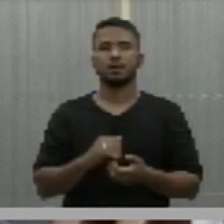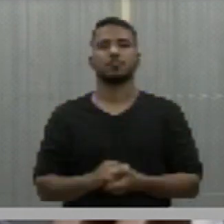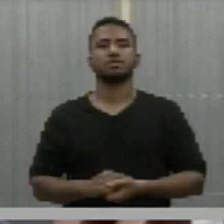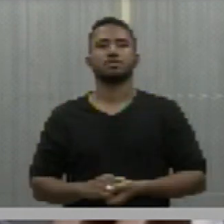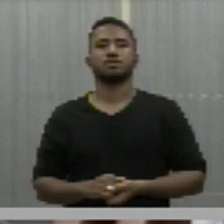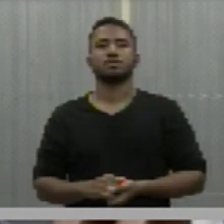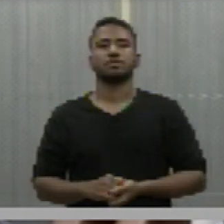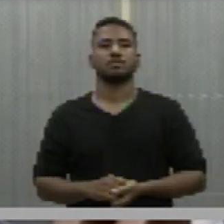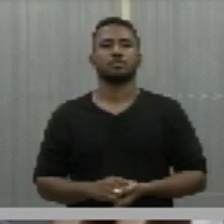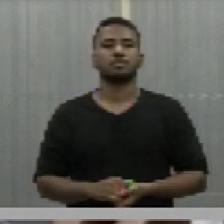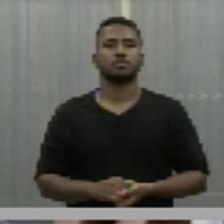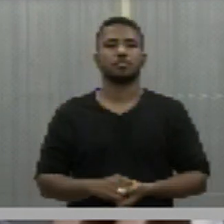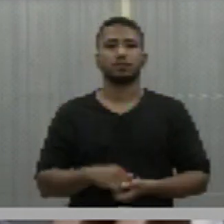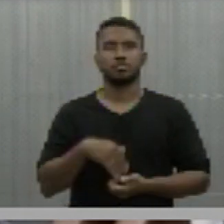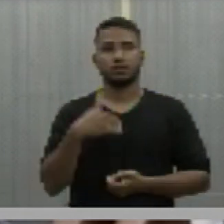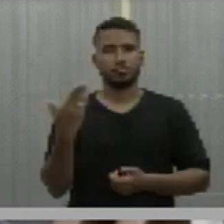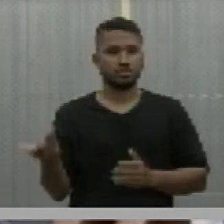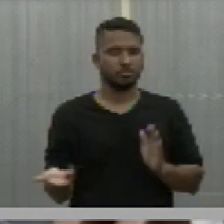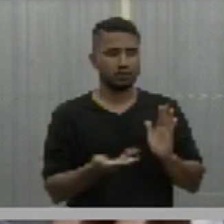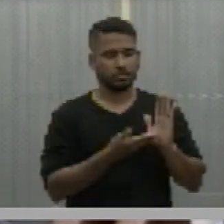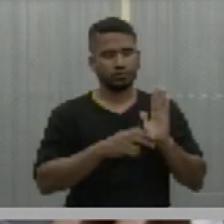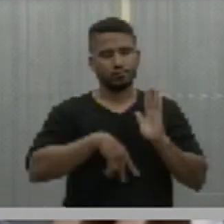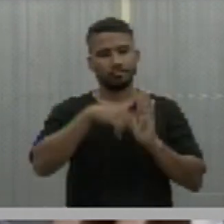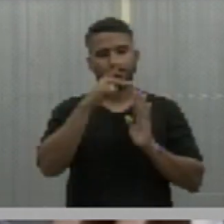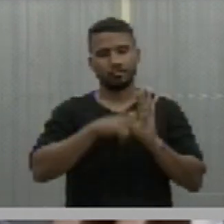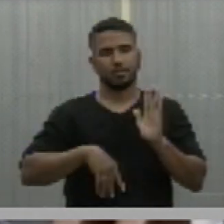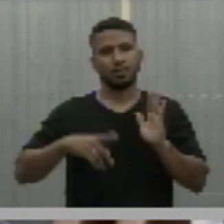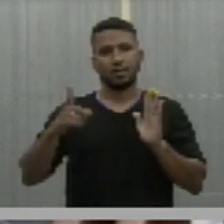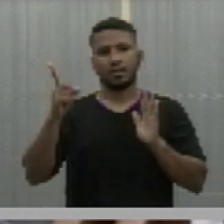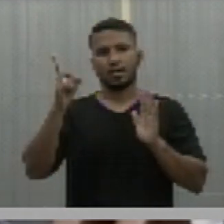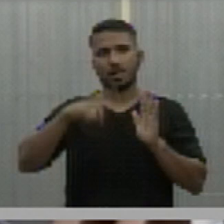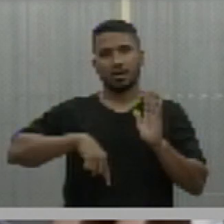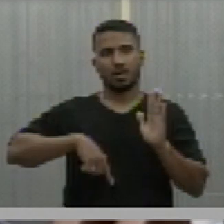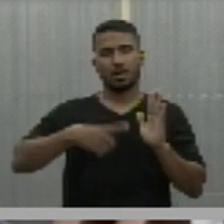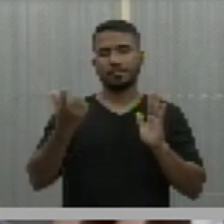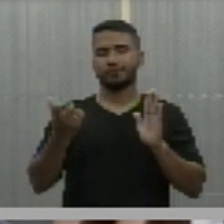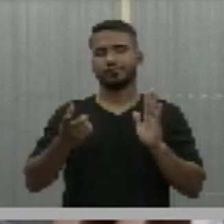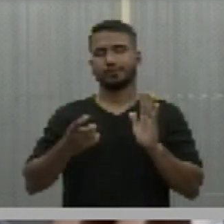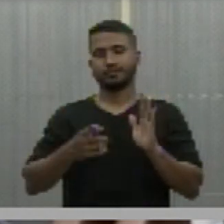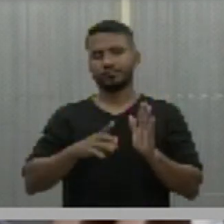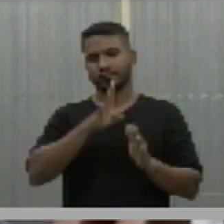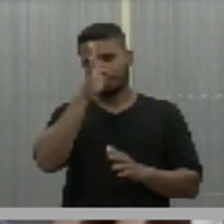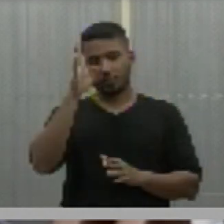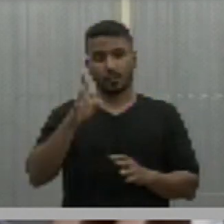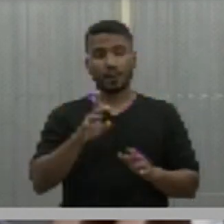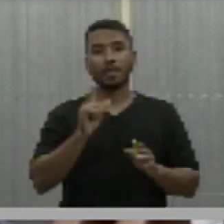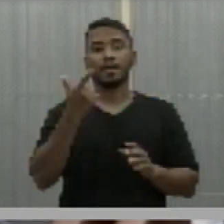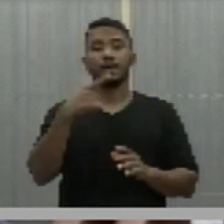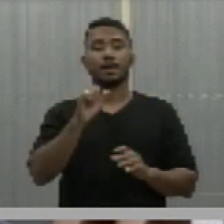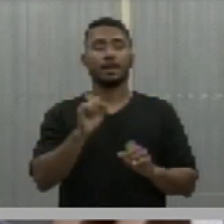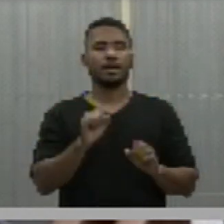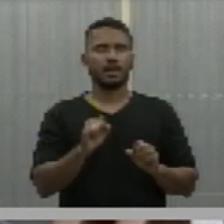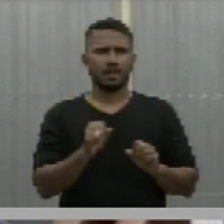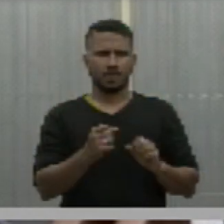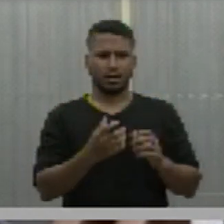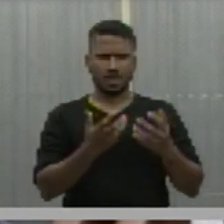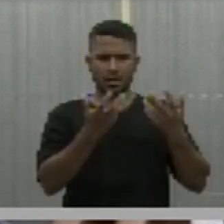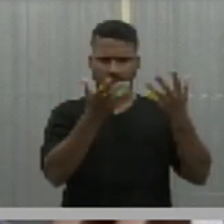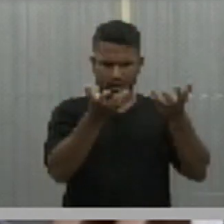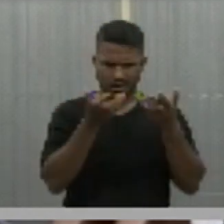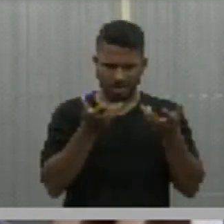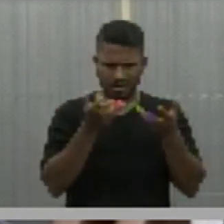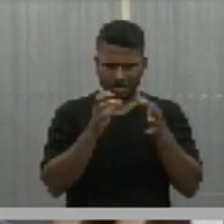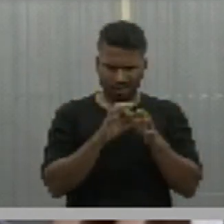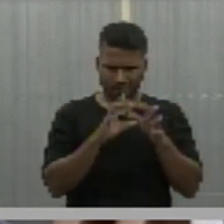Então, esse projeto, ele é um projeto abjeto. Os defensores da liberdade não podem se